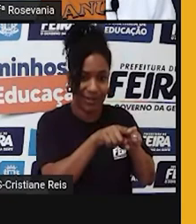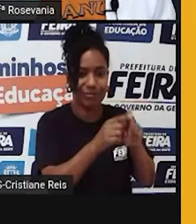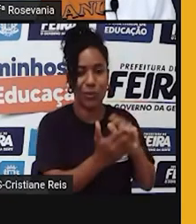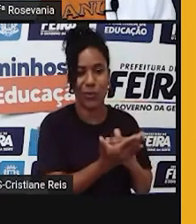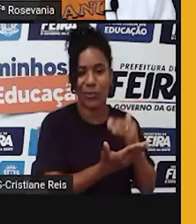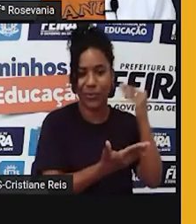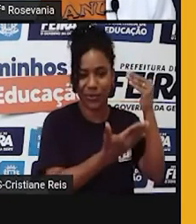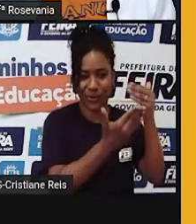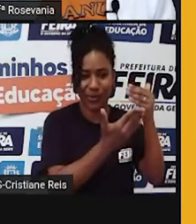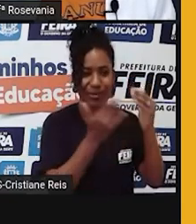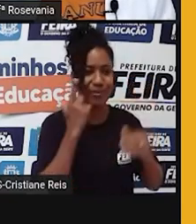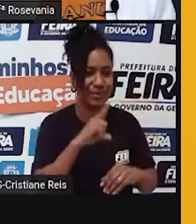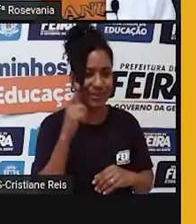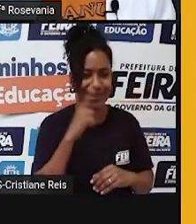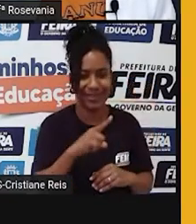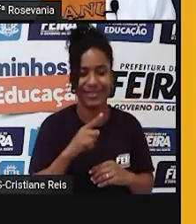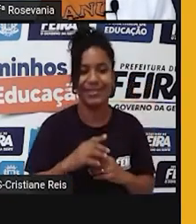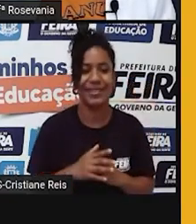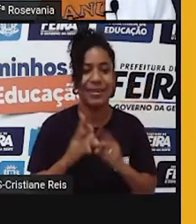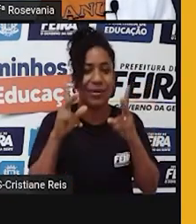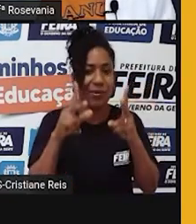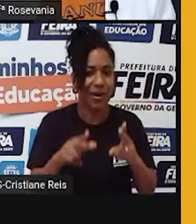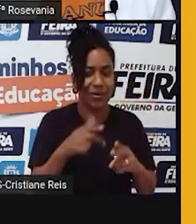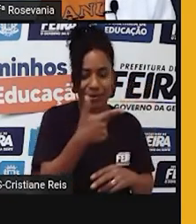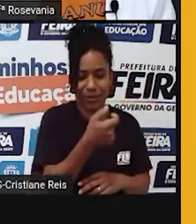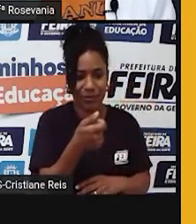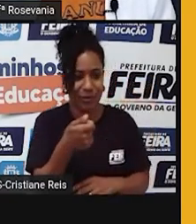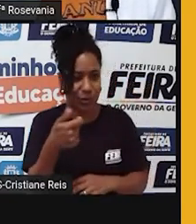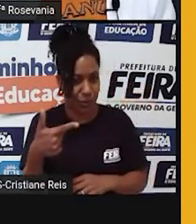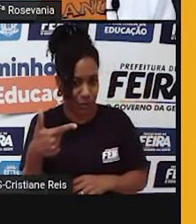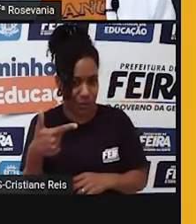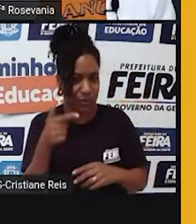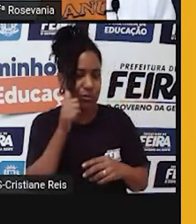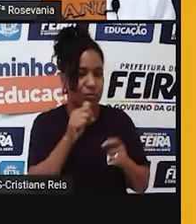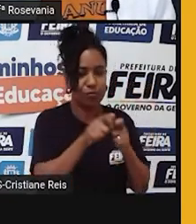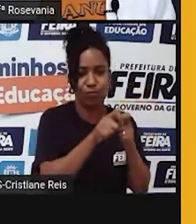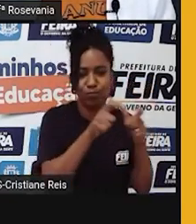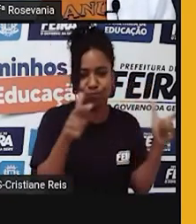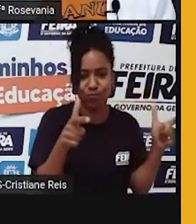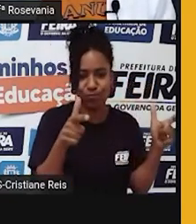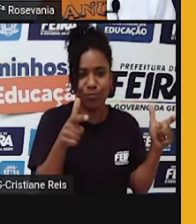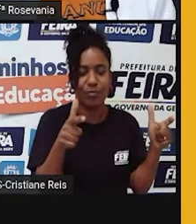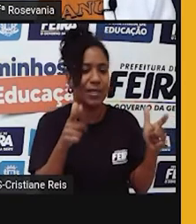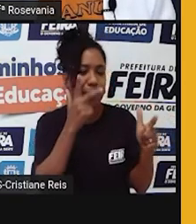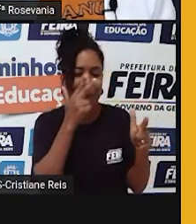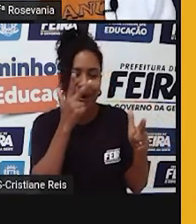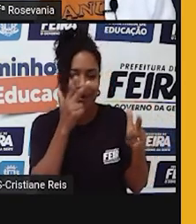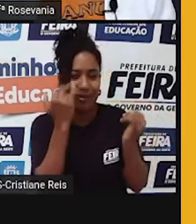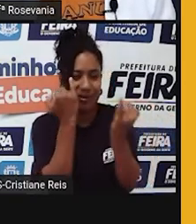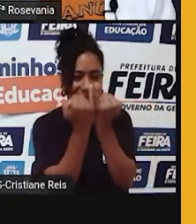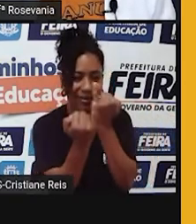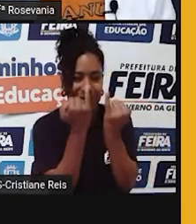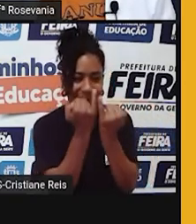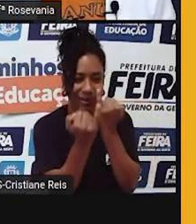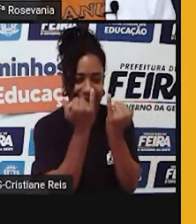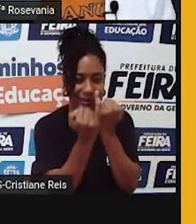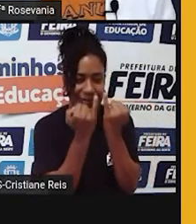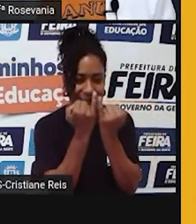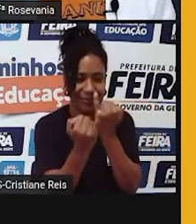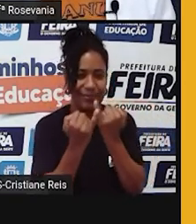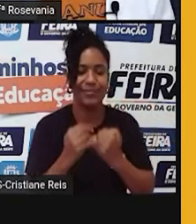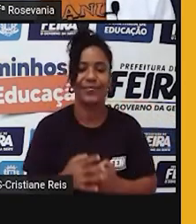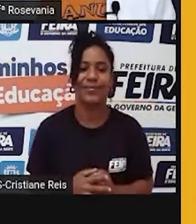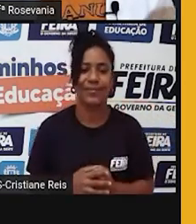cuidados semelhantes ao que a gente tinha em 2012, só as mulheres que aumentaram, mas semelhantes ao que a gente tinha lá já em 2012.